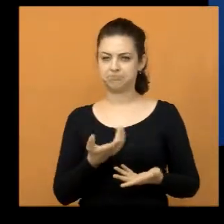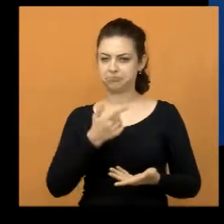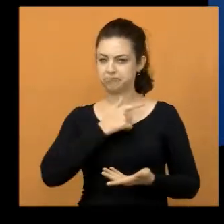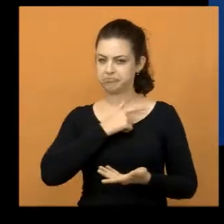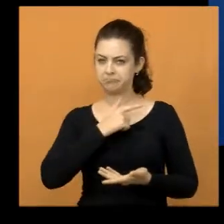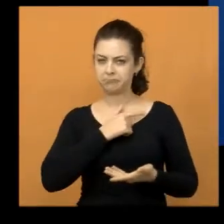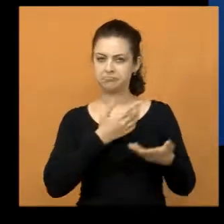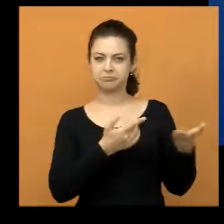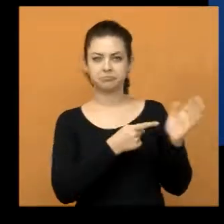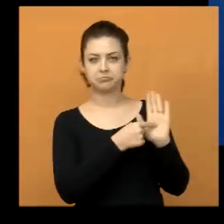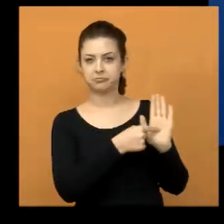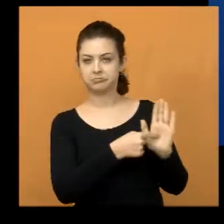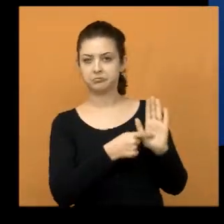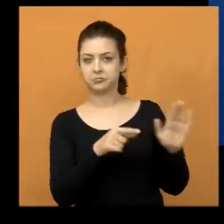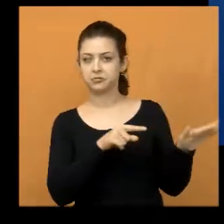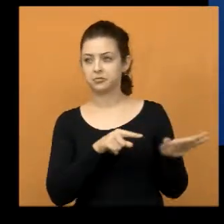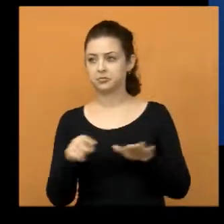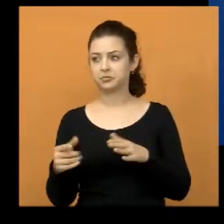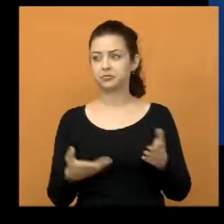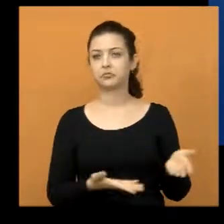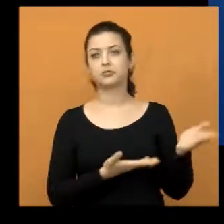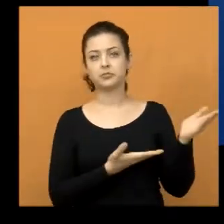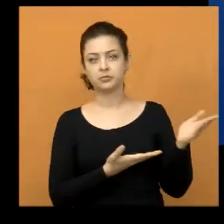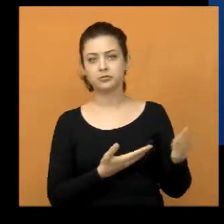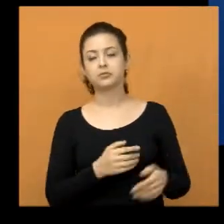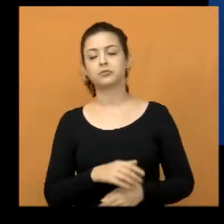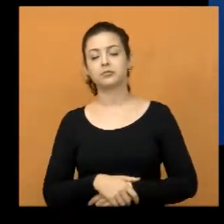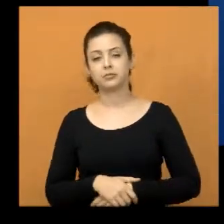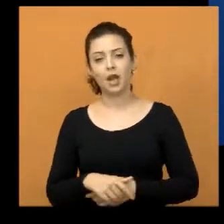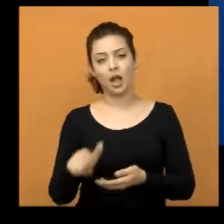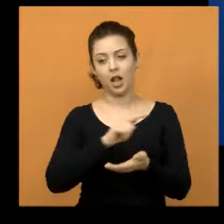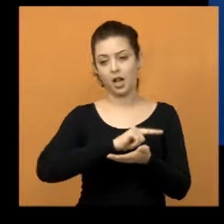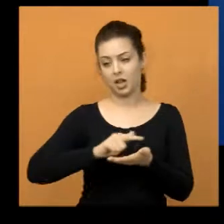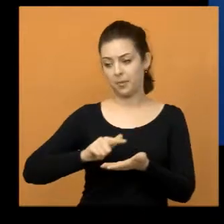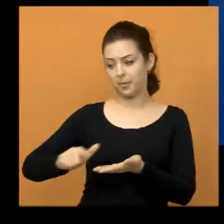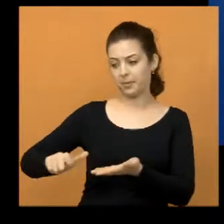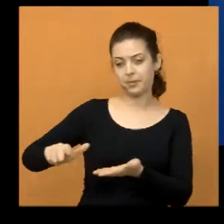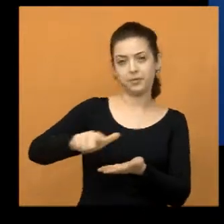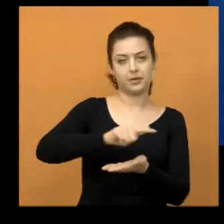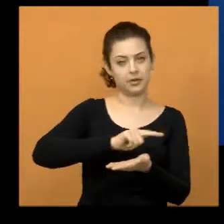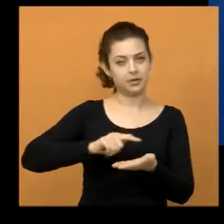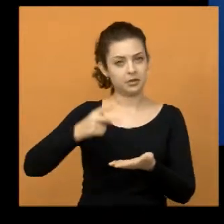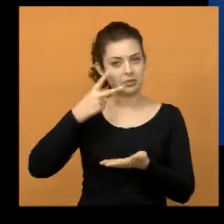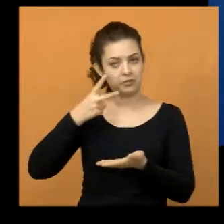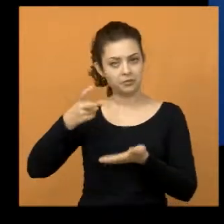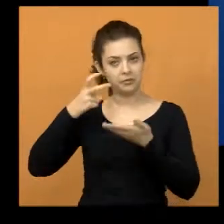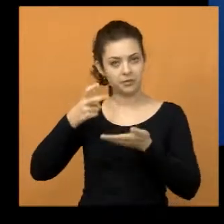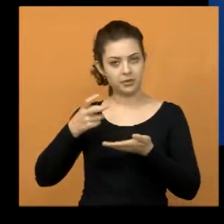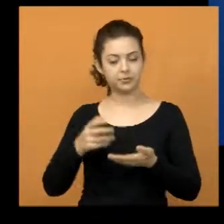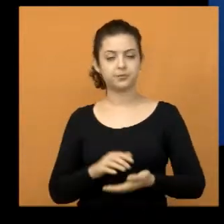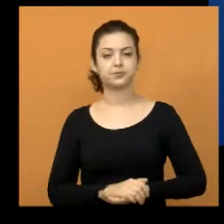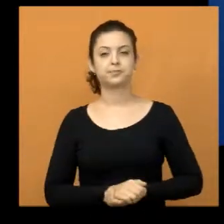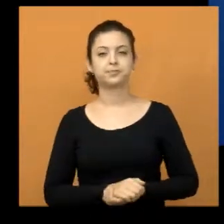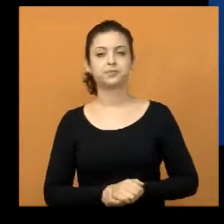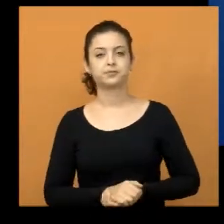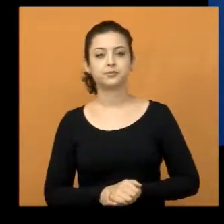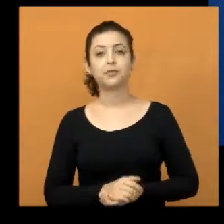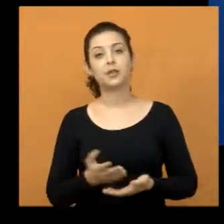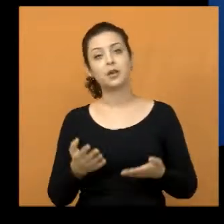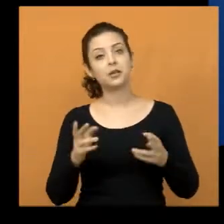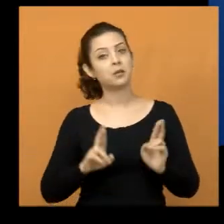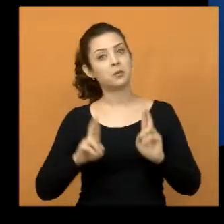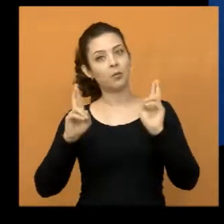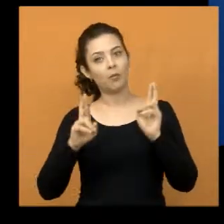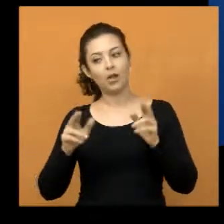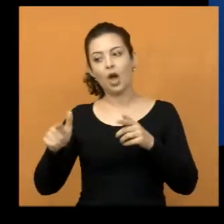a gente testemunhou essa semana, presenciamos lá a limpeza do bairro Jardim do Vale. Tomara que dali se